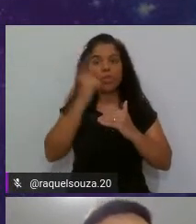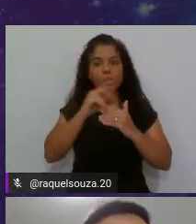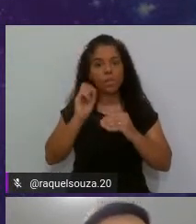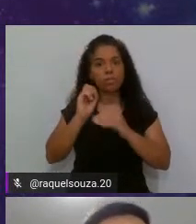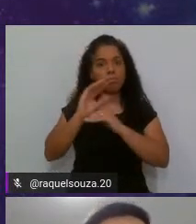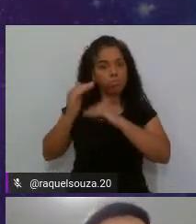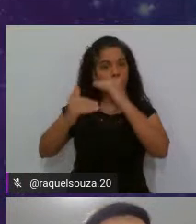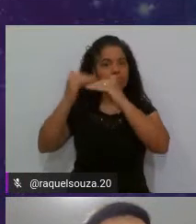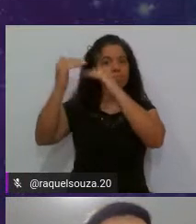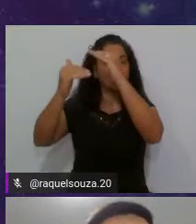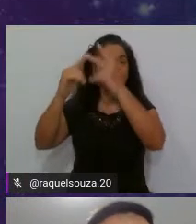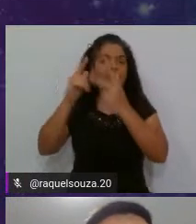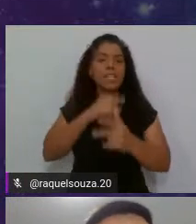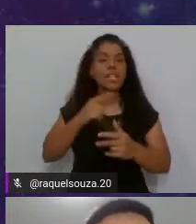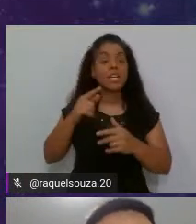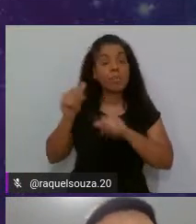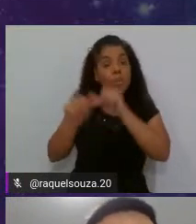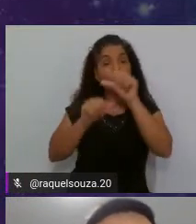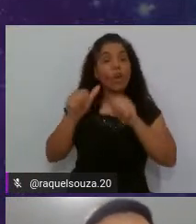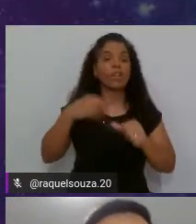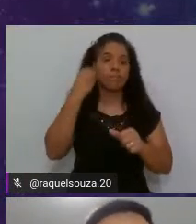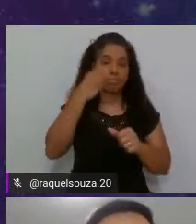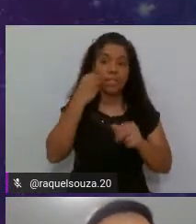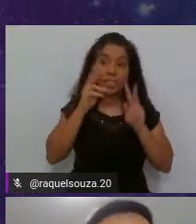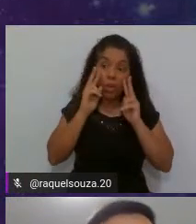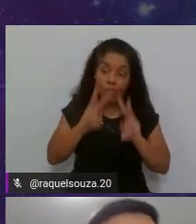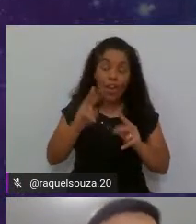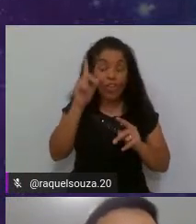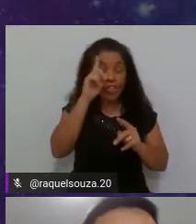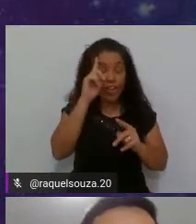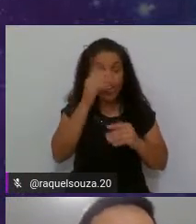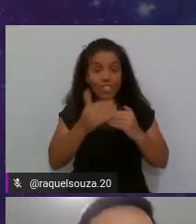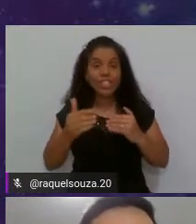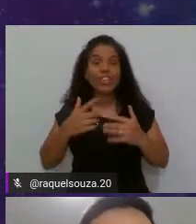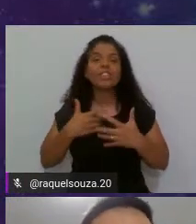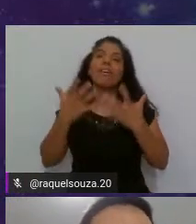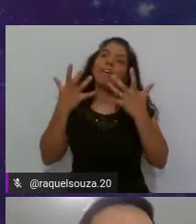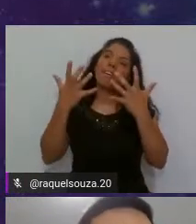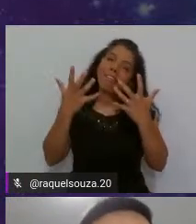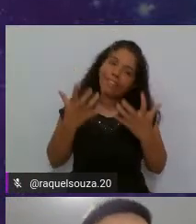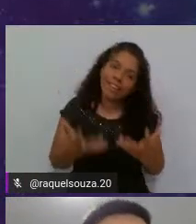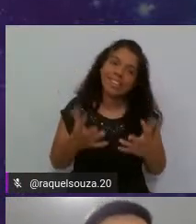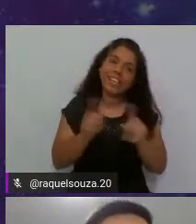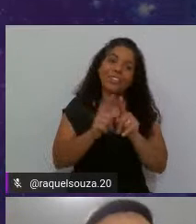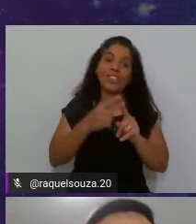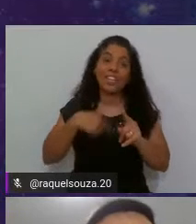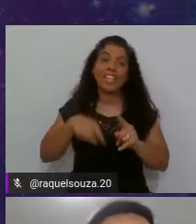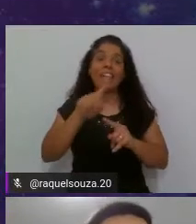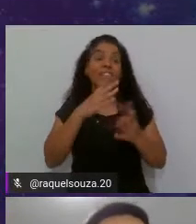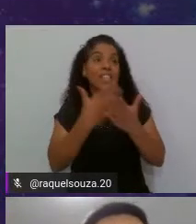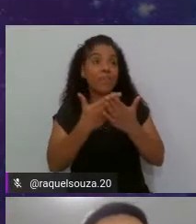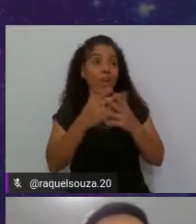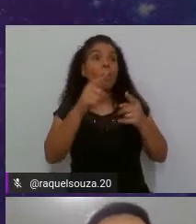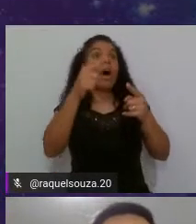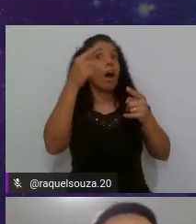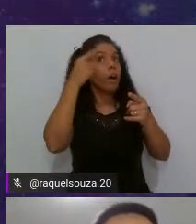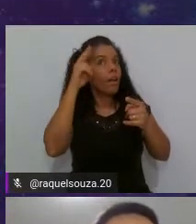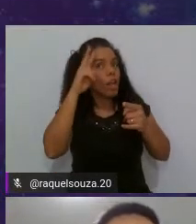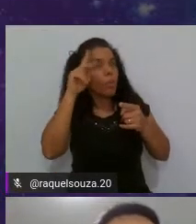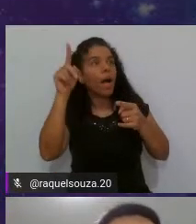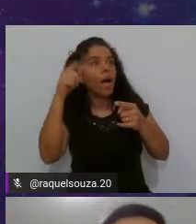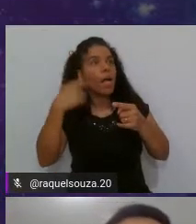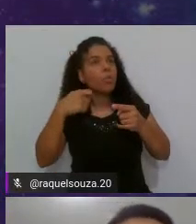porquê, essa é a minha motivação. É para isso que eu vou olhar todos os dias na hora que eu estiver cansado, mas tiver que ir lá fazer minha aula e aprender. Certo?